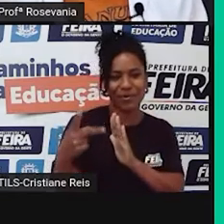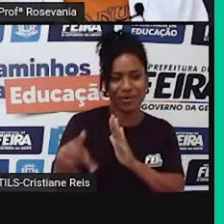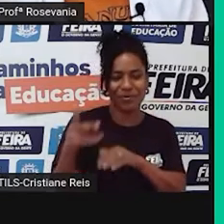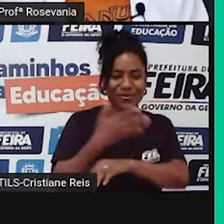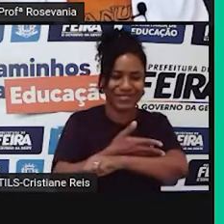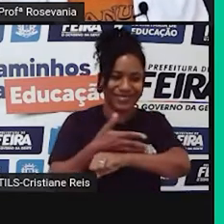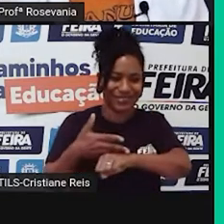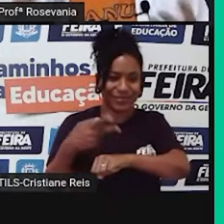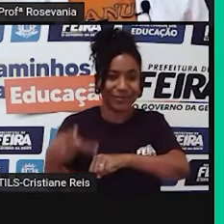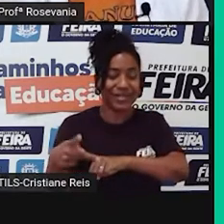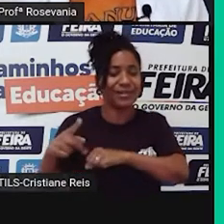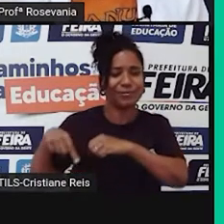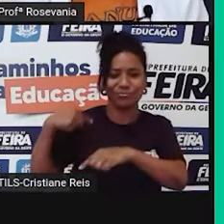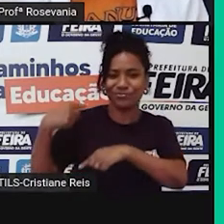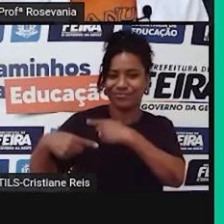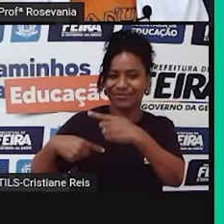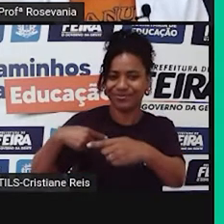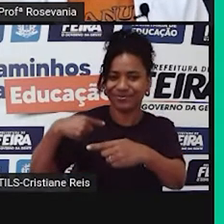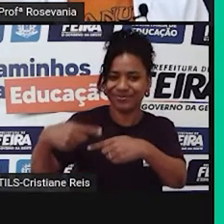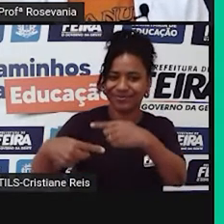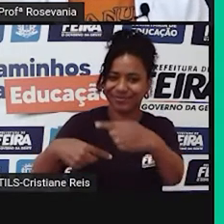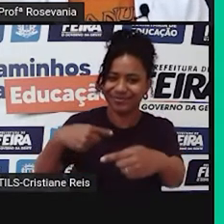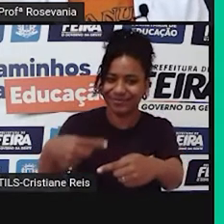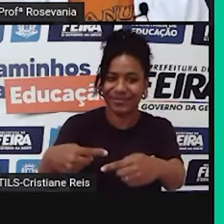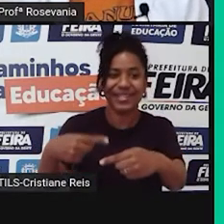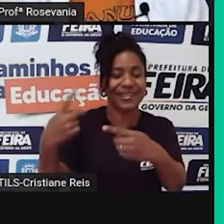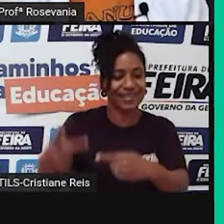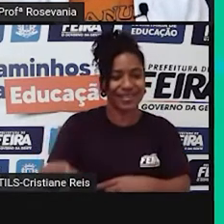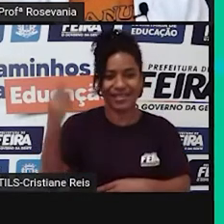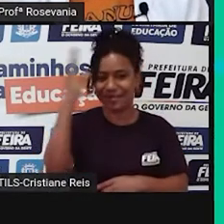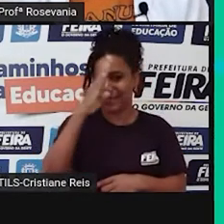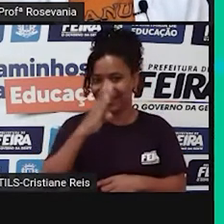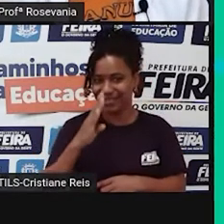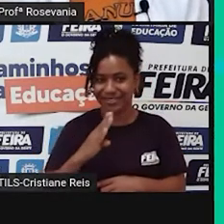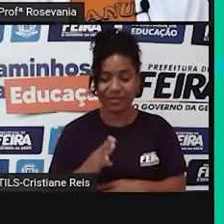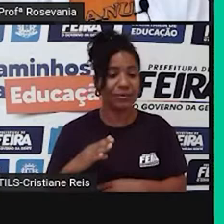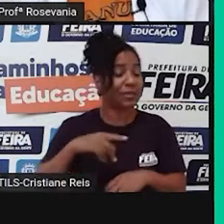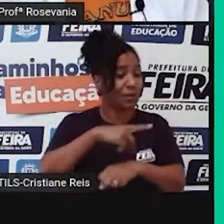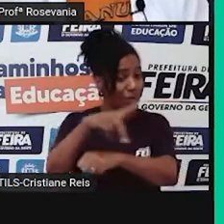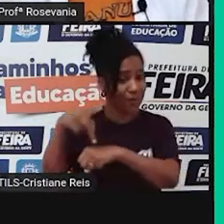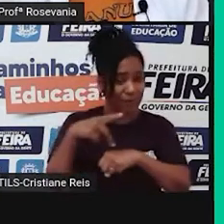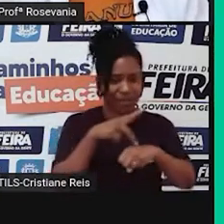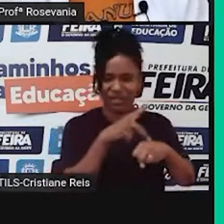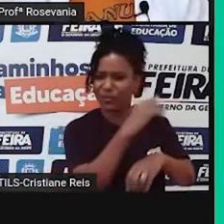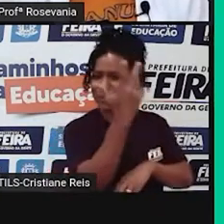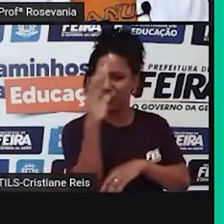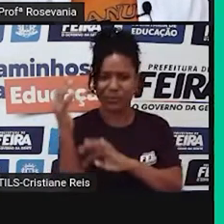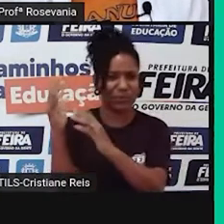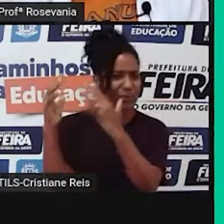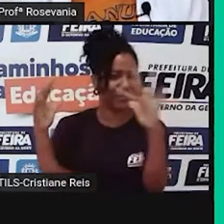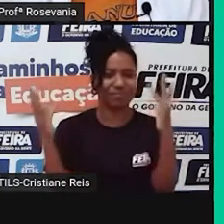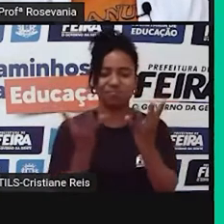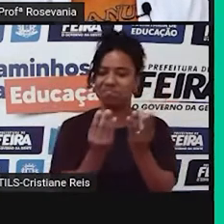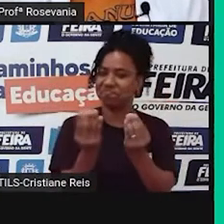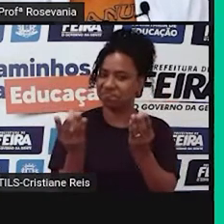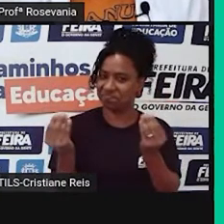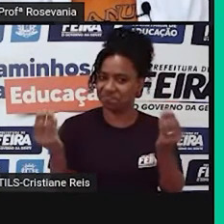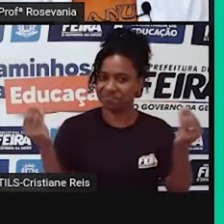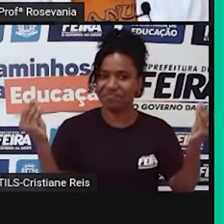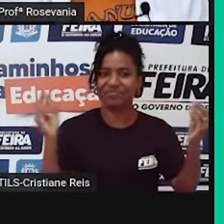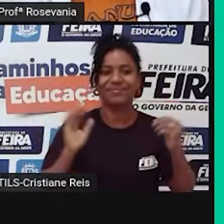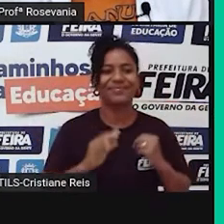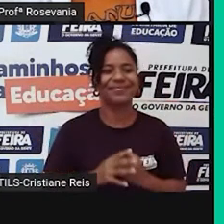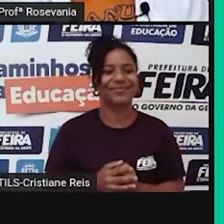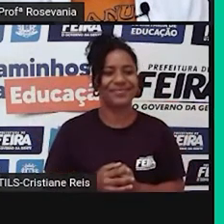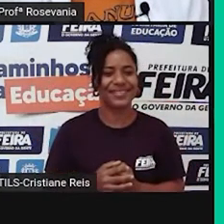nosso país, por ser tropical, nós temos muitos frutos, né, muitas coisas boas para poder oferecer. Outra coisa para chamar a